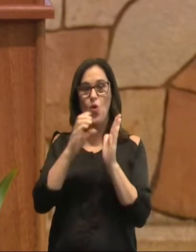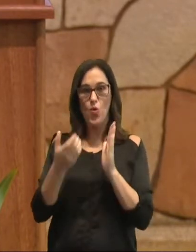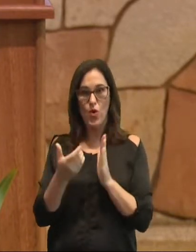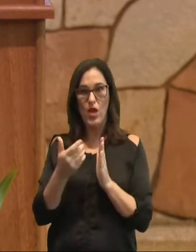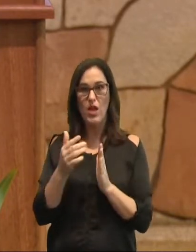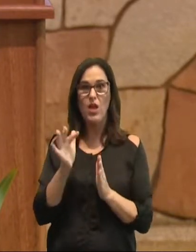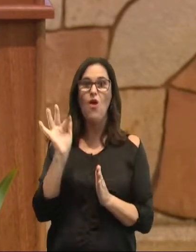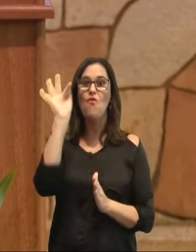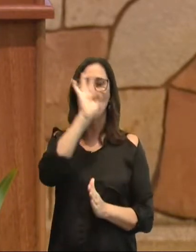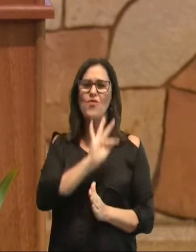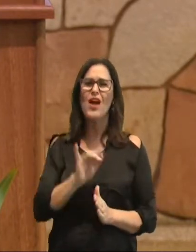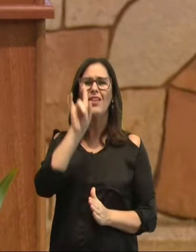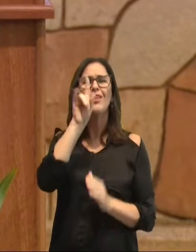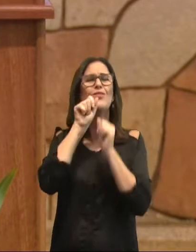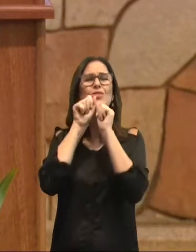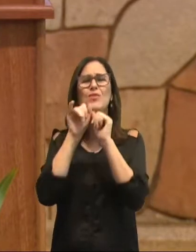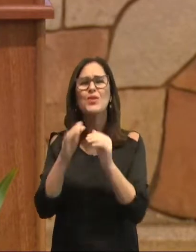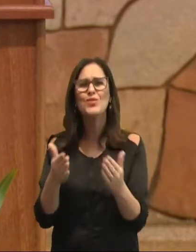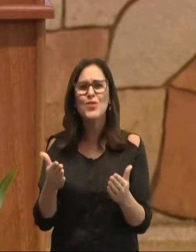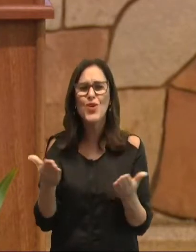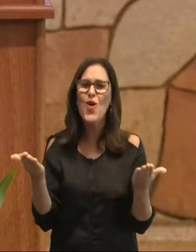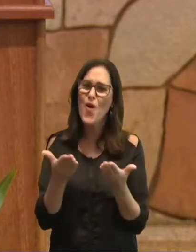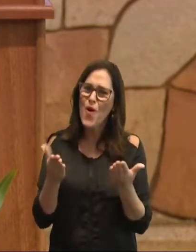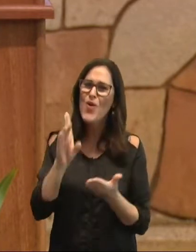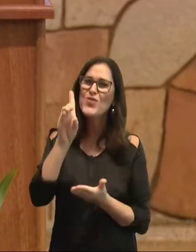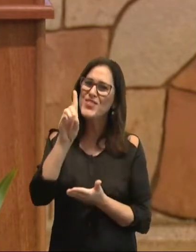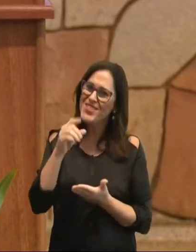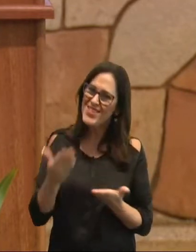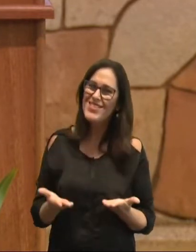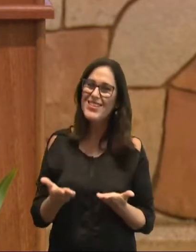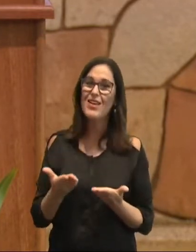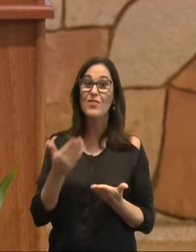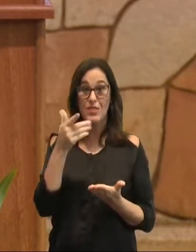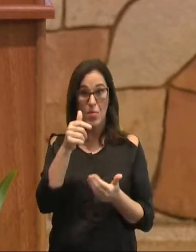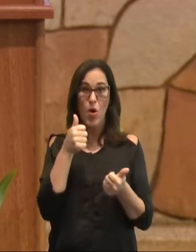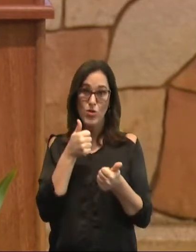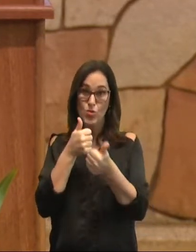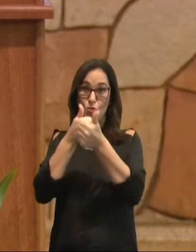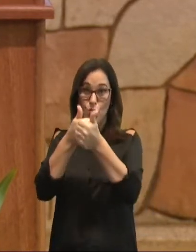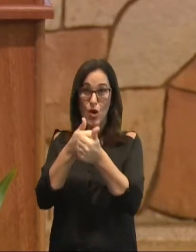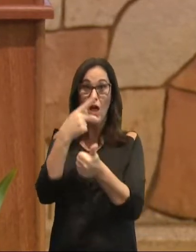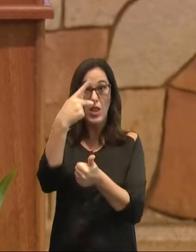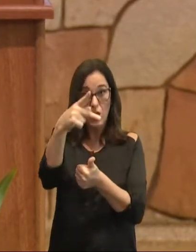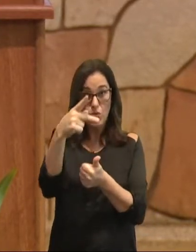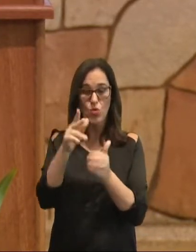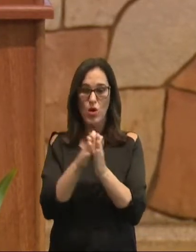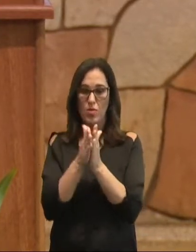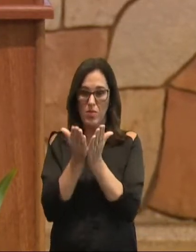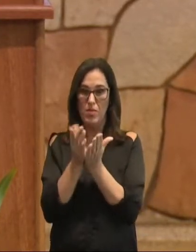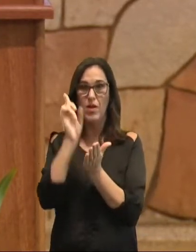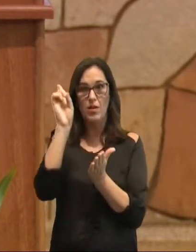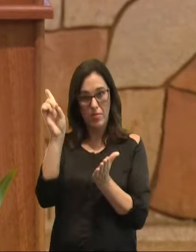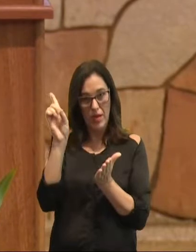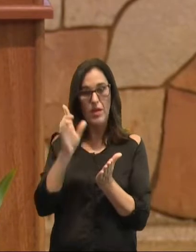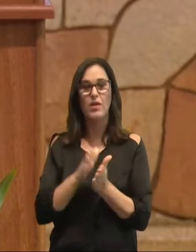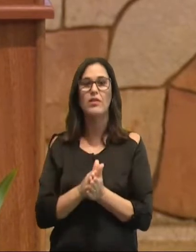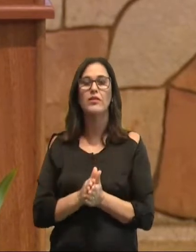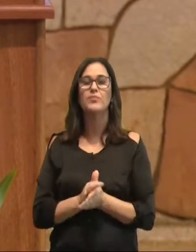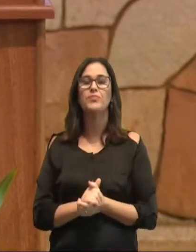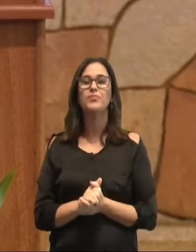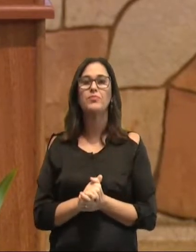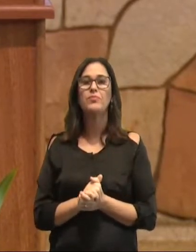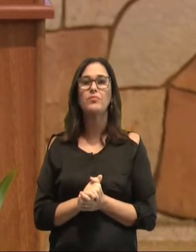Filipenses. Que Deus te abençoe nesse dia, que você possa acompanhar com a sua Bíblia aberta a